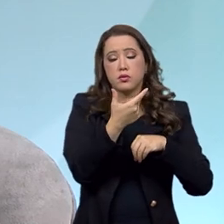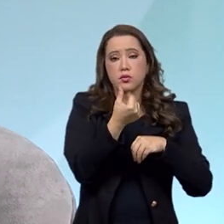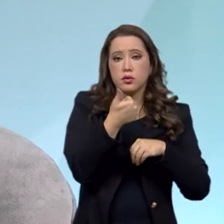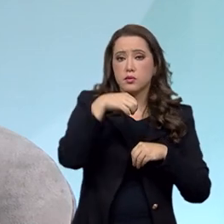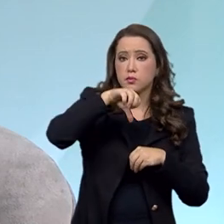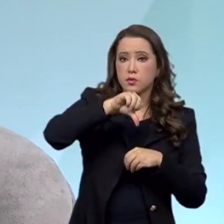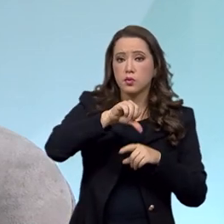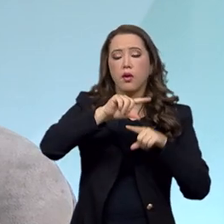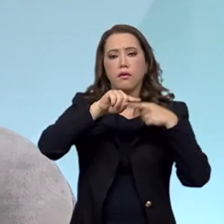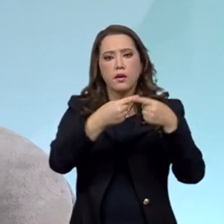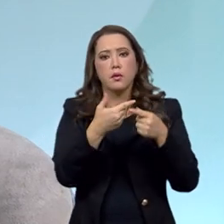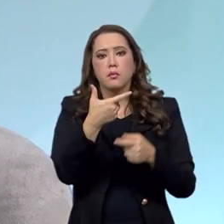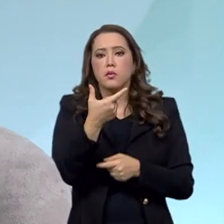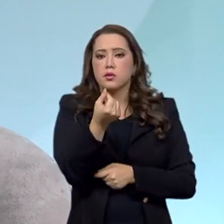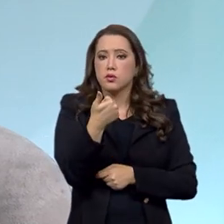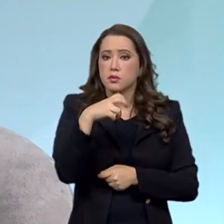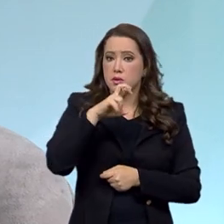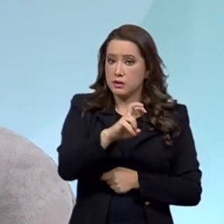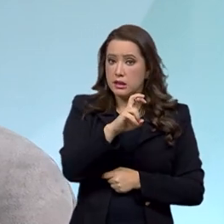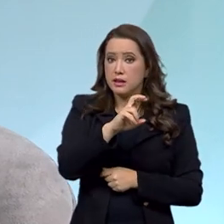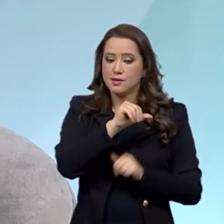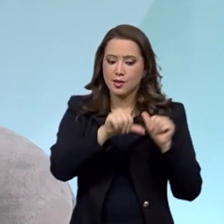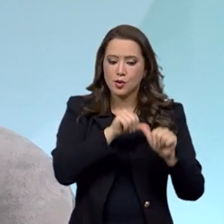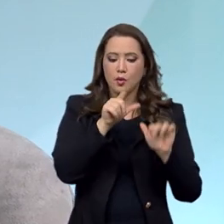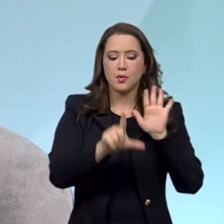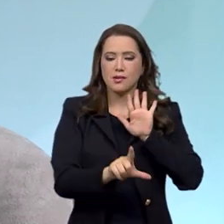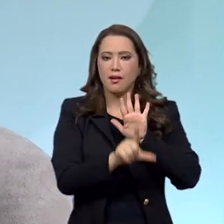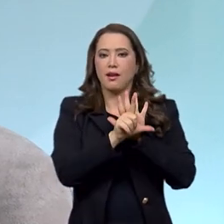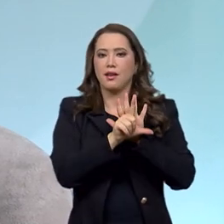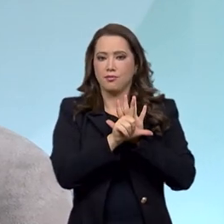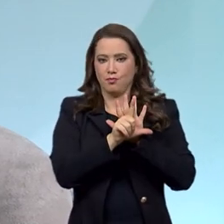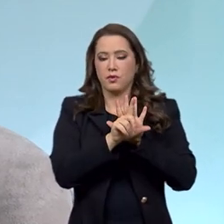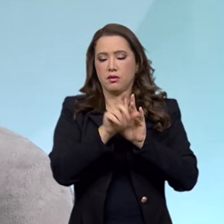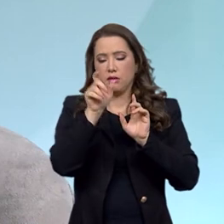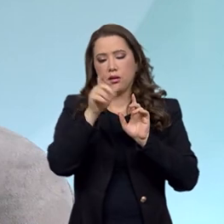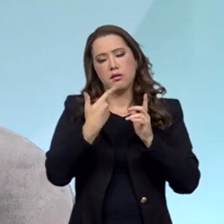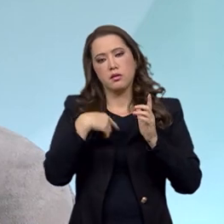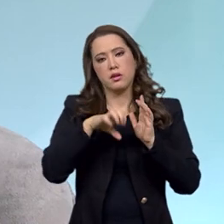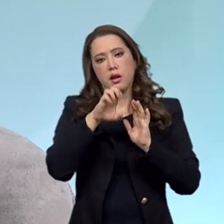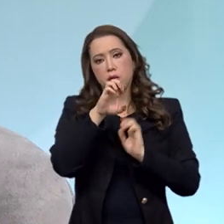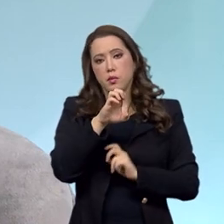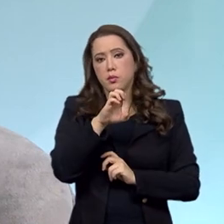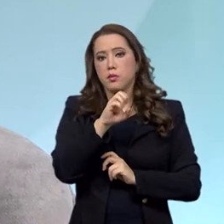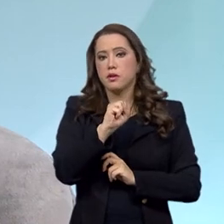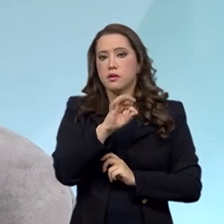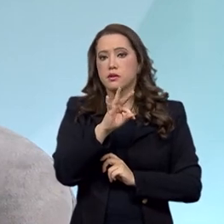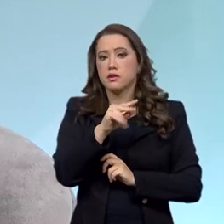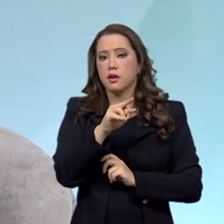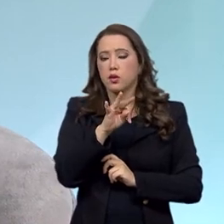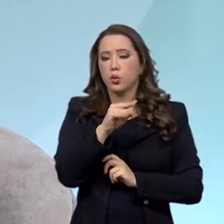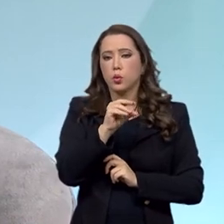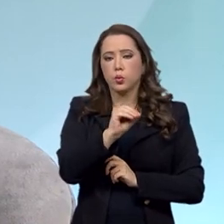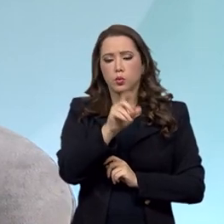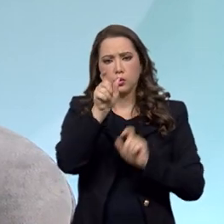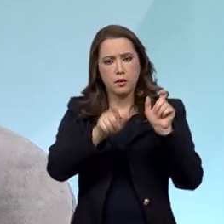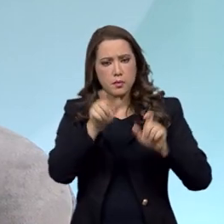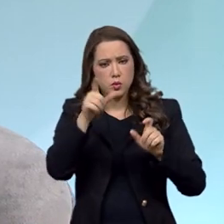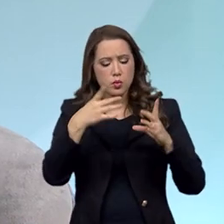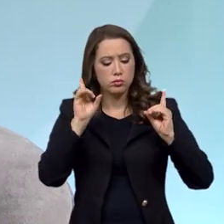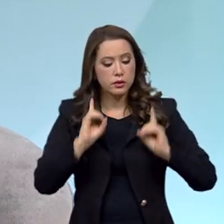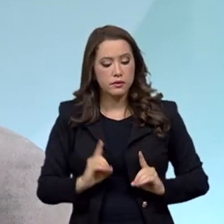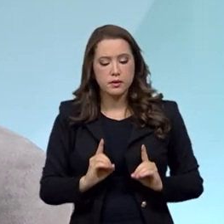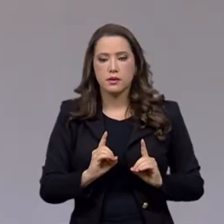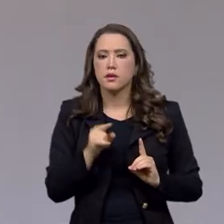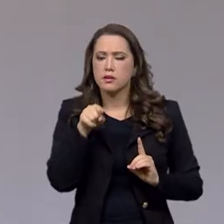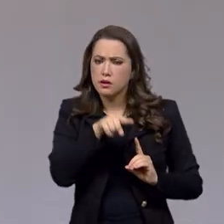recebendo o nome de Estatuto da Pessoa com Deficiência e a lei traz muitos dos direitos que foram previstos lá na